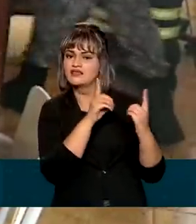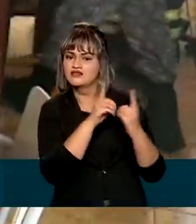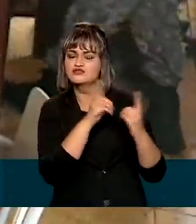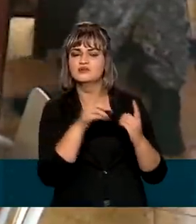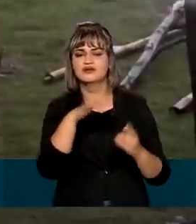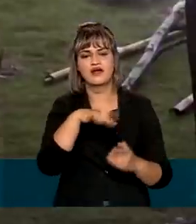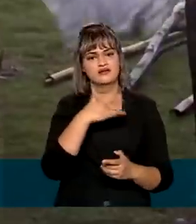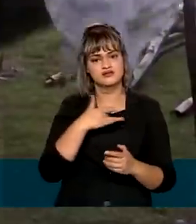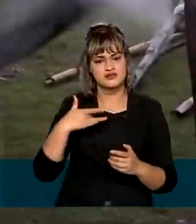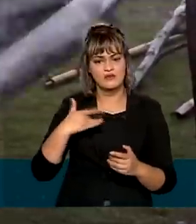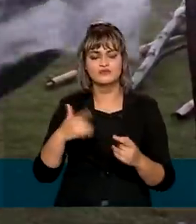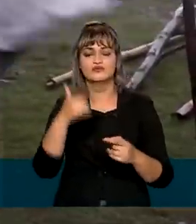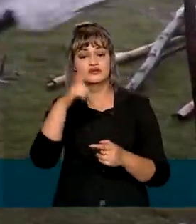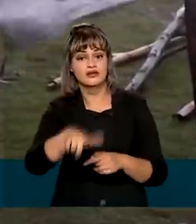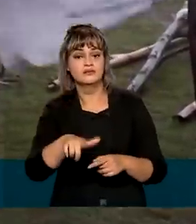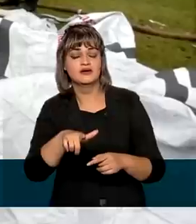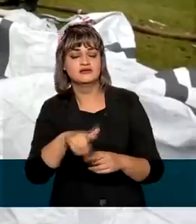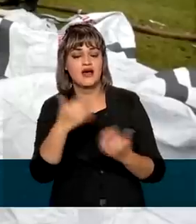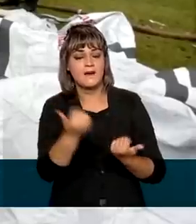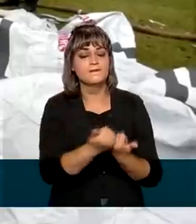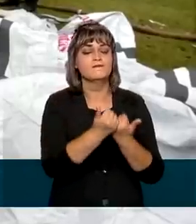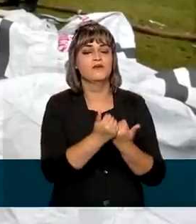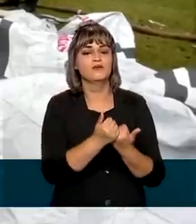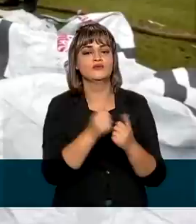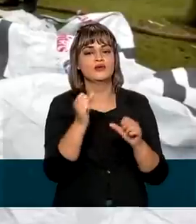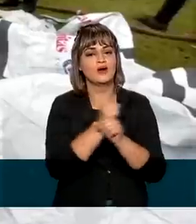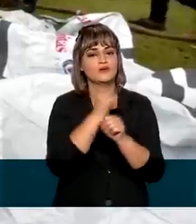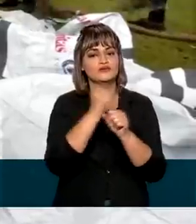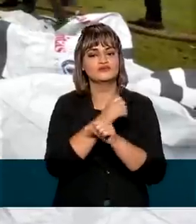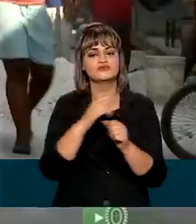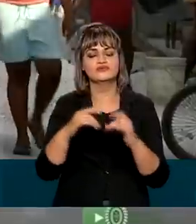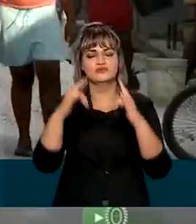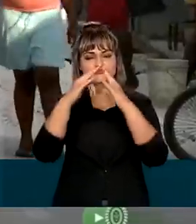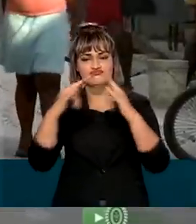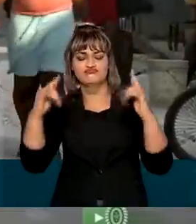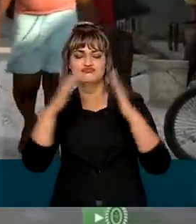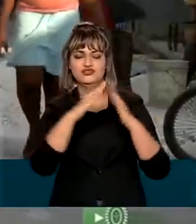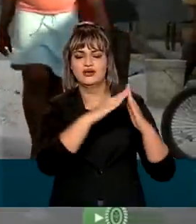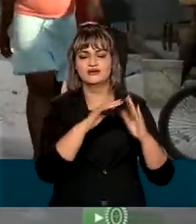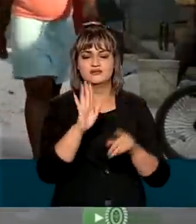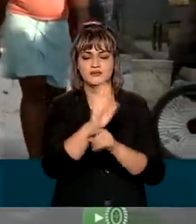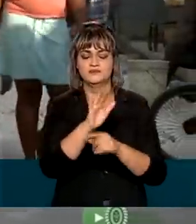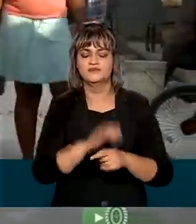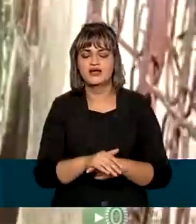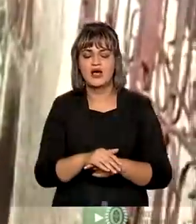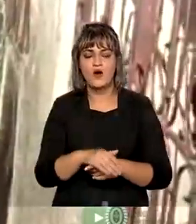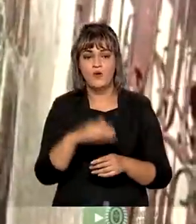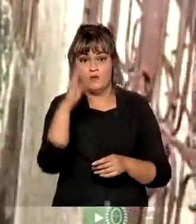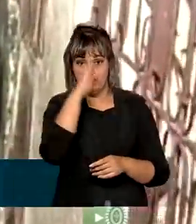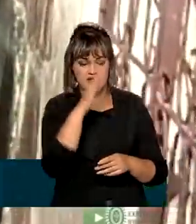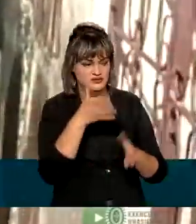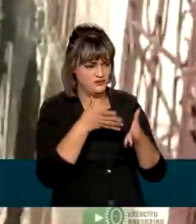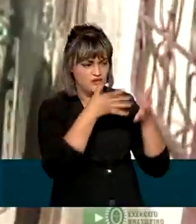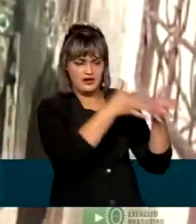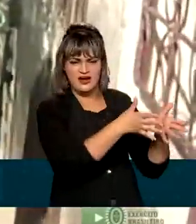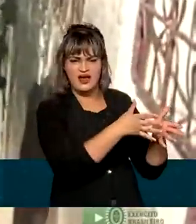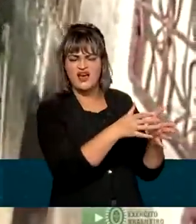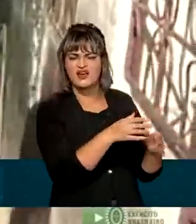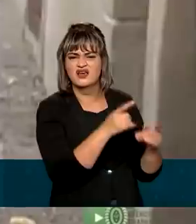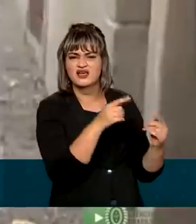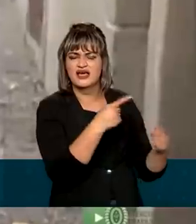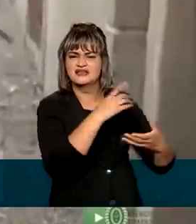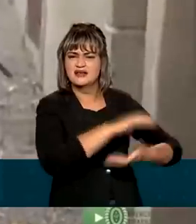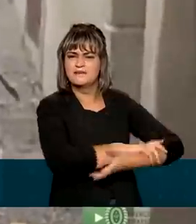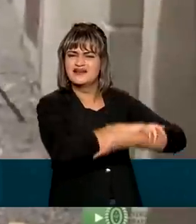na área de saúde e também apoiou na construção de abrigos. A experiência do Brasil no Haiti é antiga.